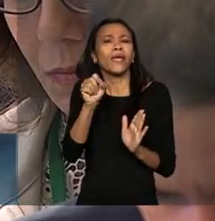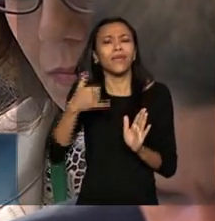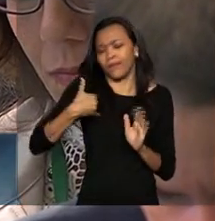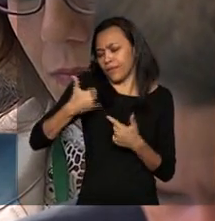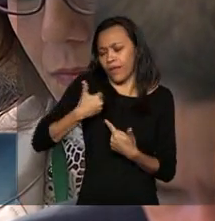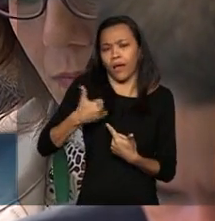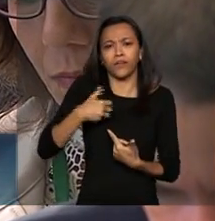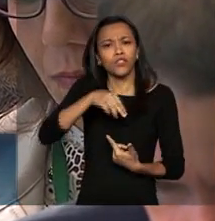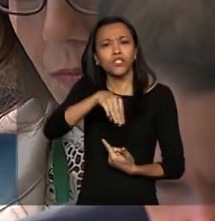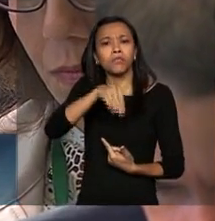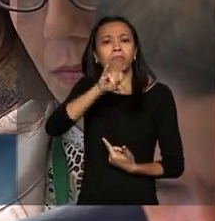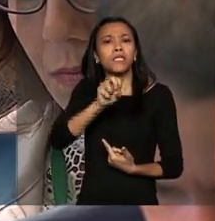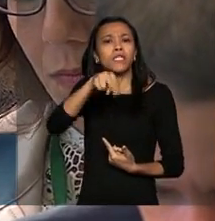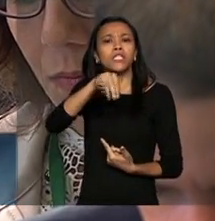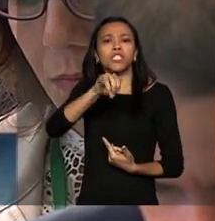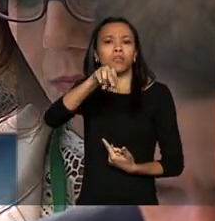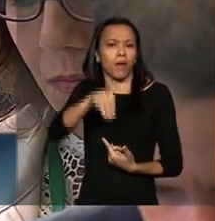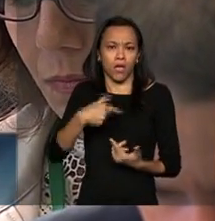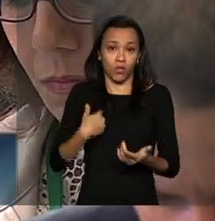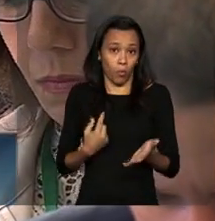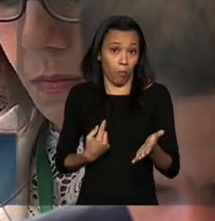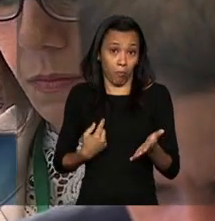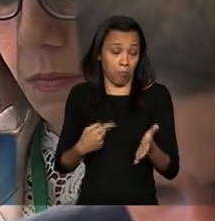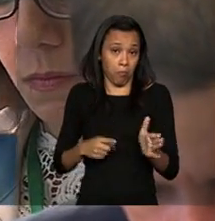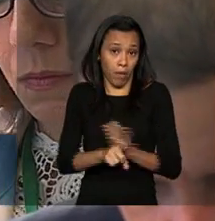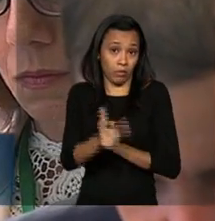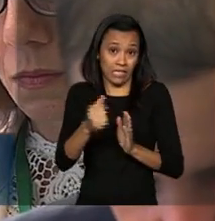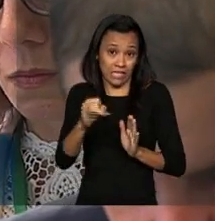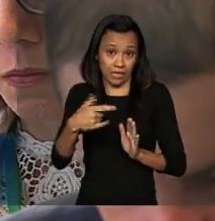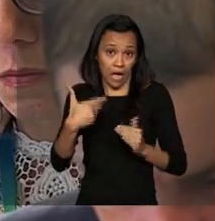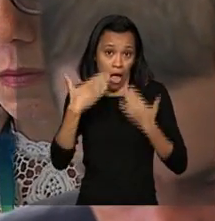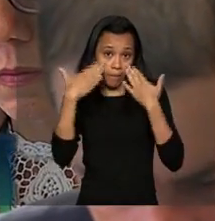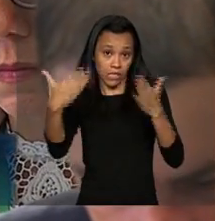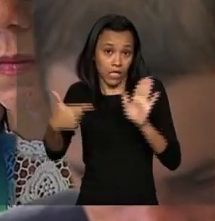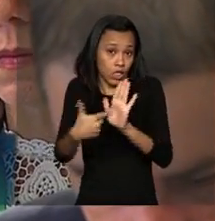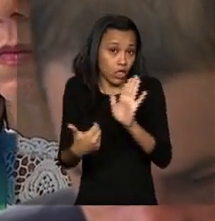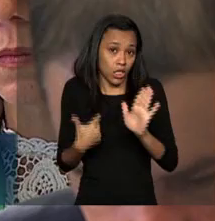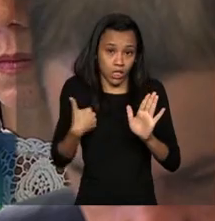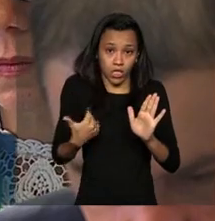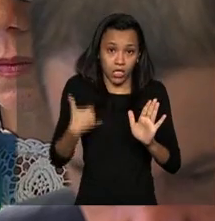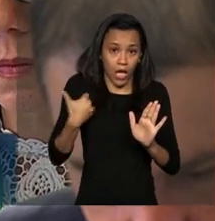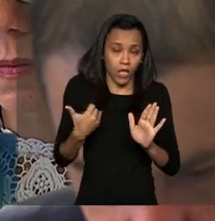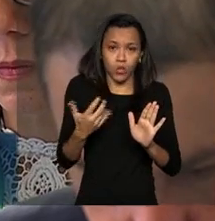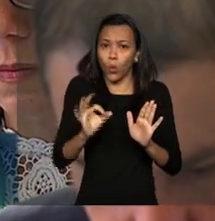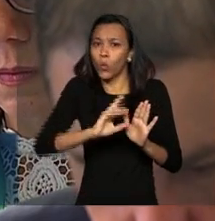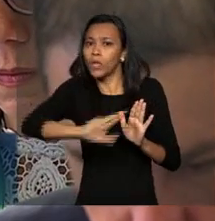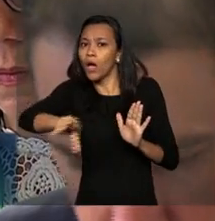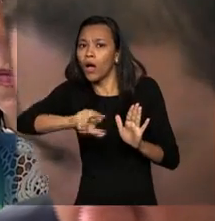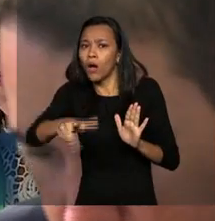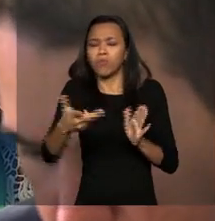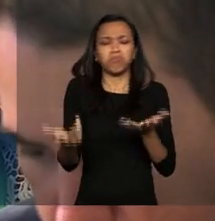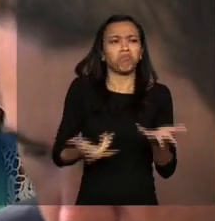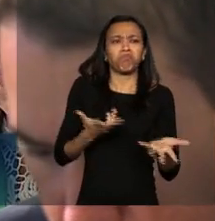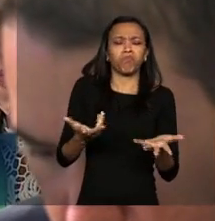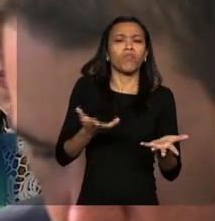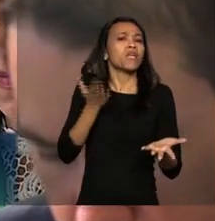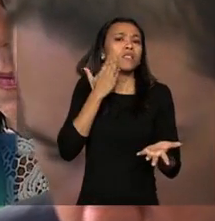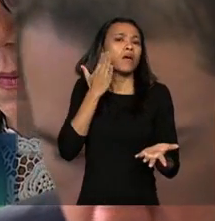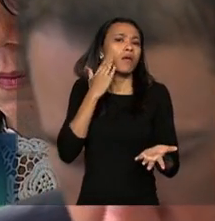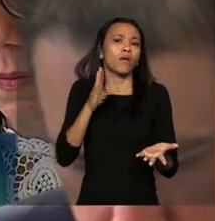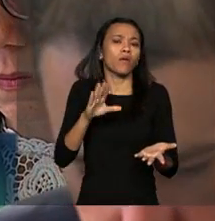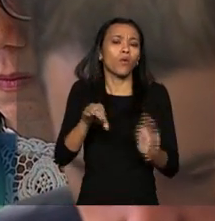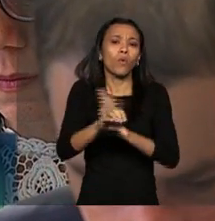eu não estou questionando se isso vai ser apresentado ou não o ministro Gabas já tem dito que penaliza o trabalhador então ele não é tão